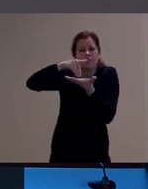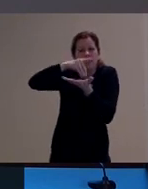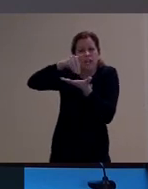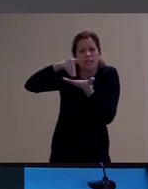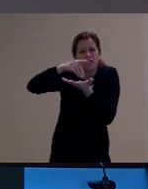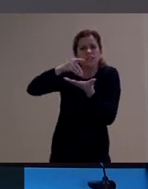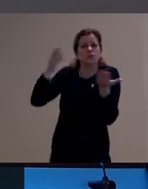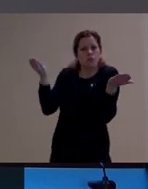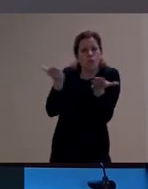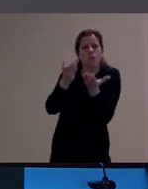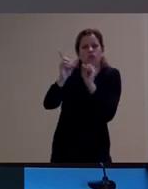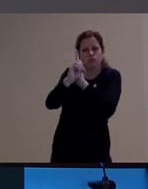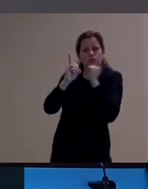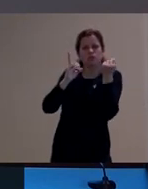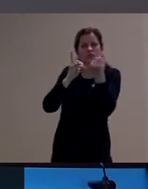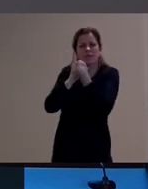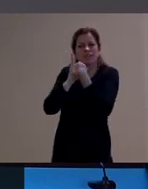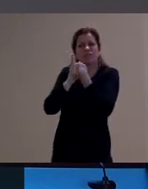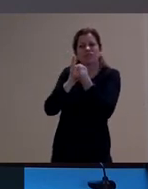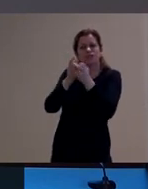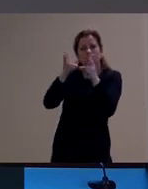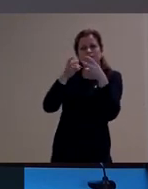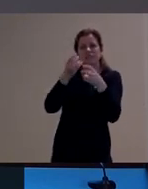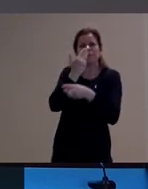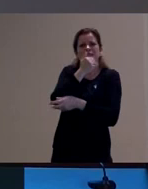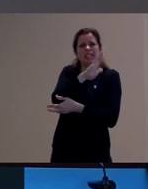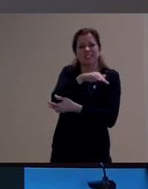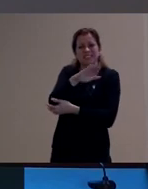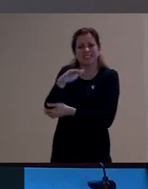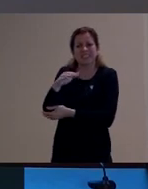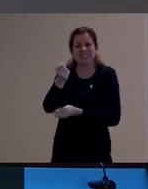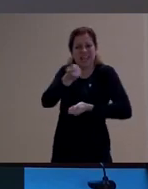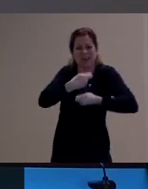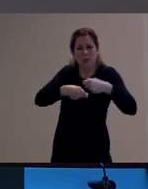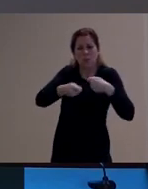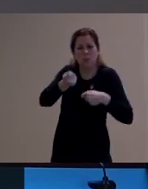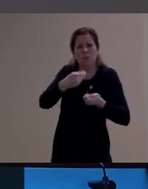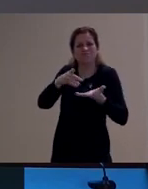pouco mais alheias a esse sistema econômico.